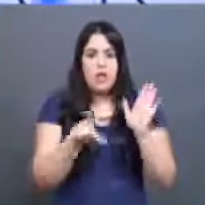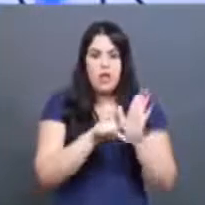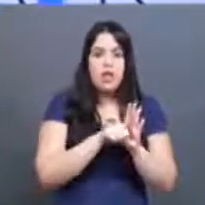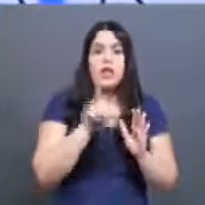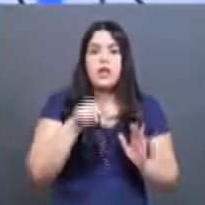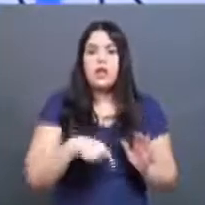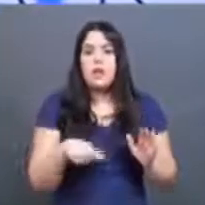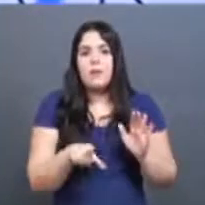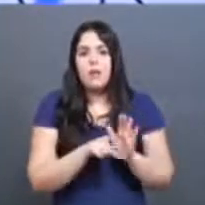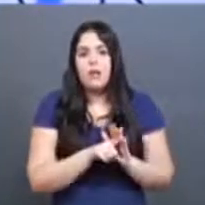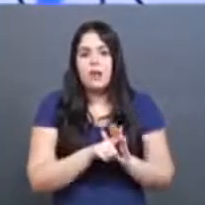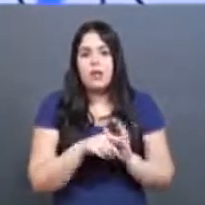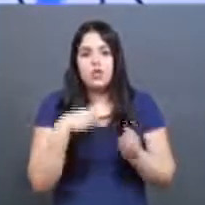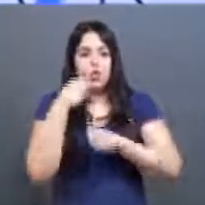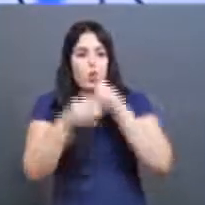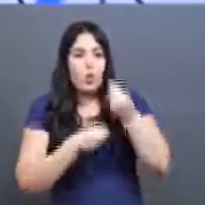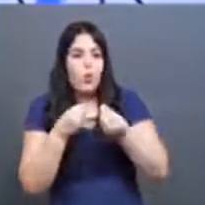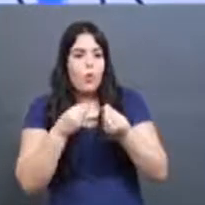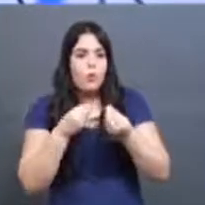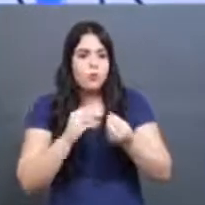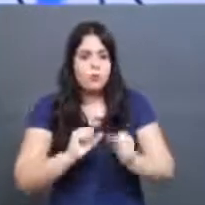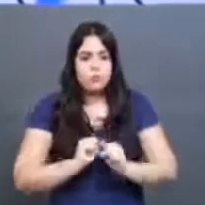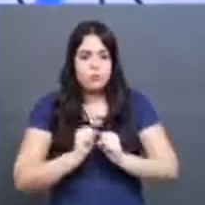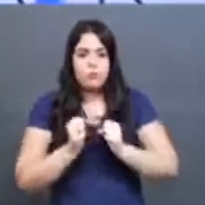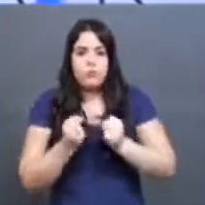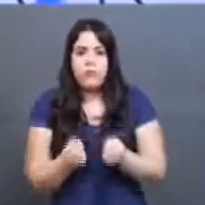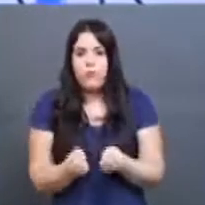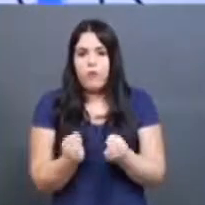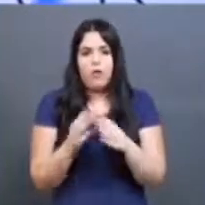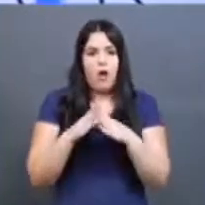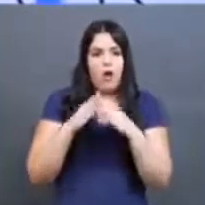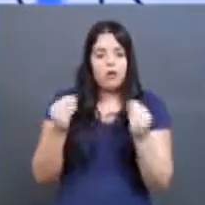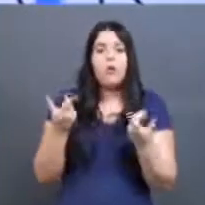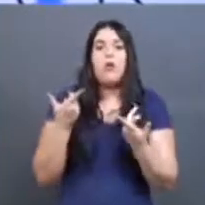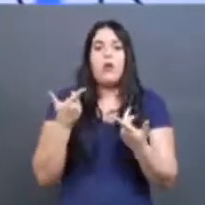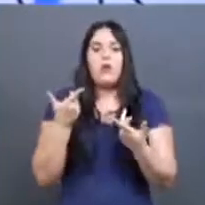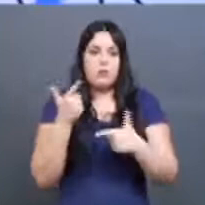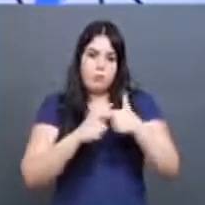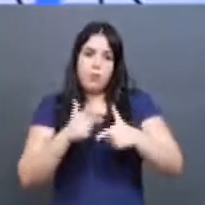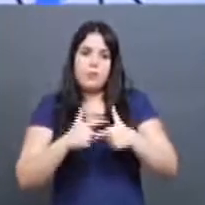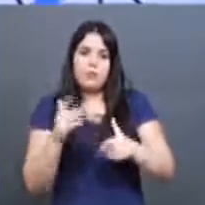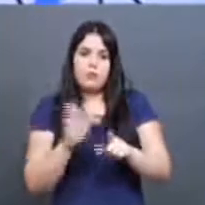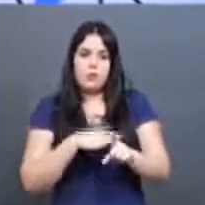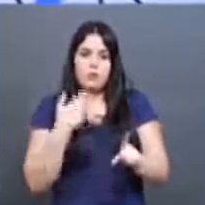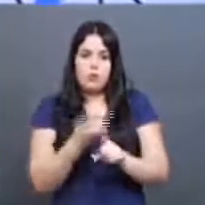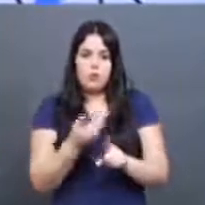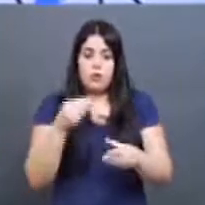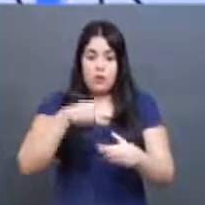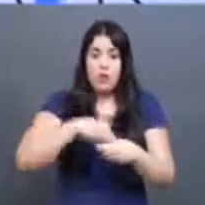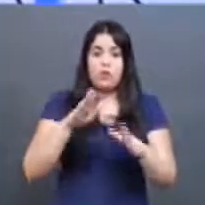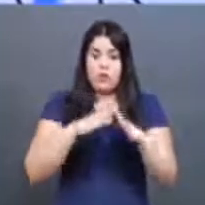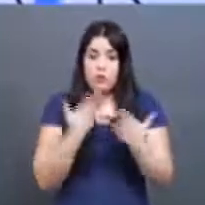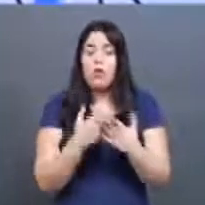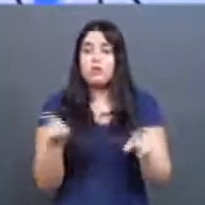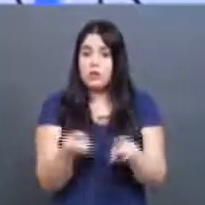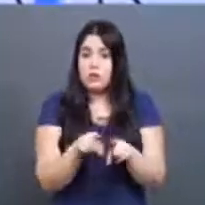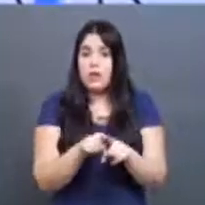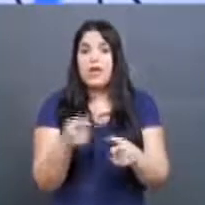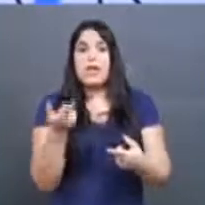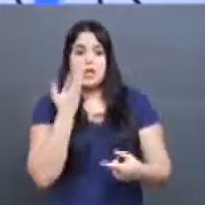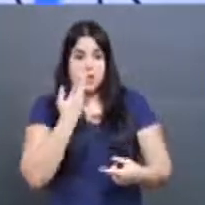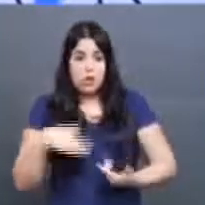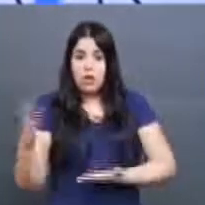legislação de enfrentamento ao bullying, principalmente no âmbito escolar, que ela ocorre com muita frequência contra crianças e